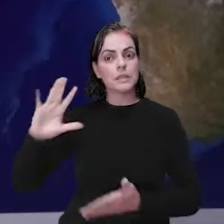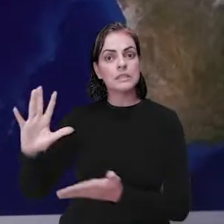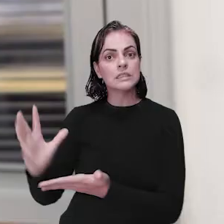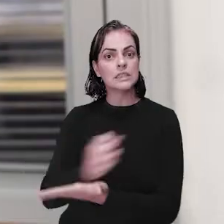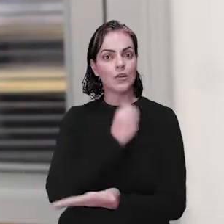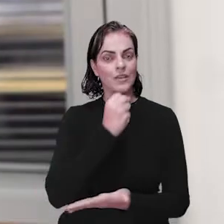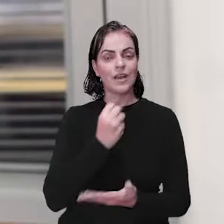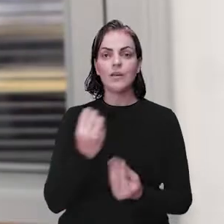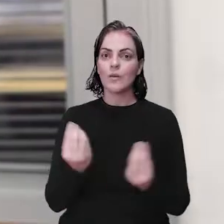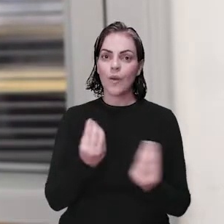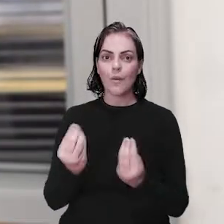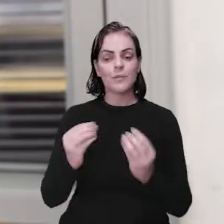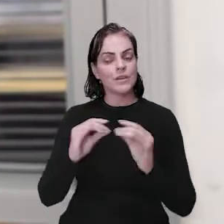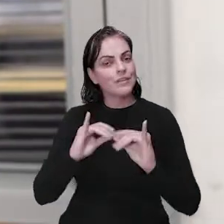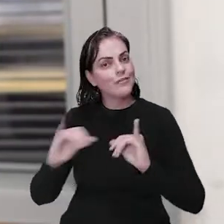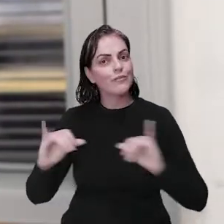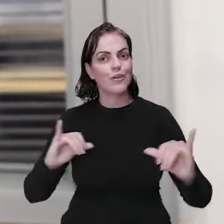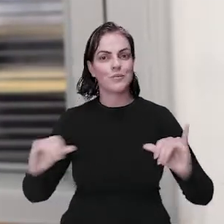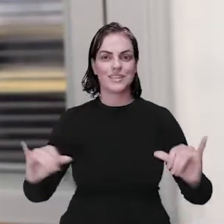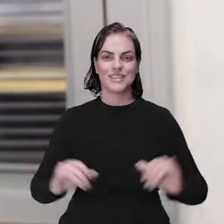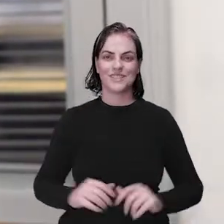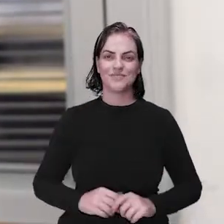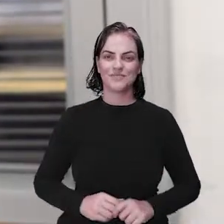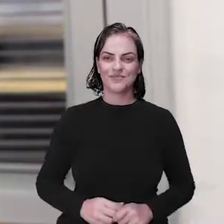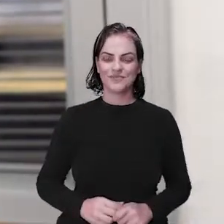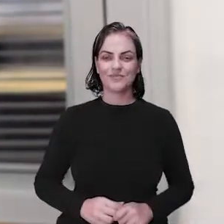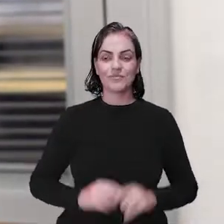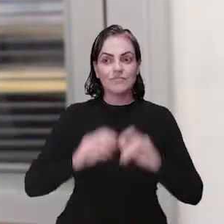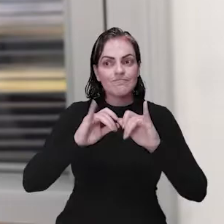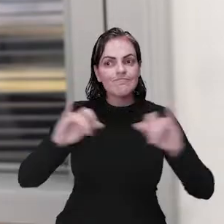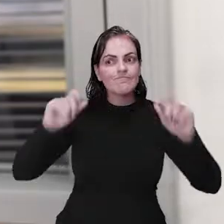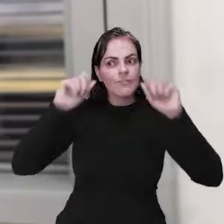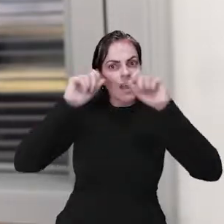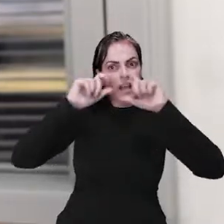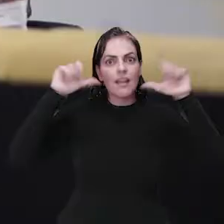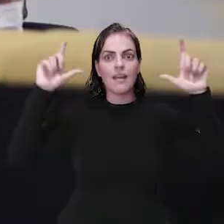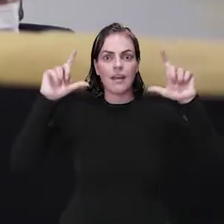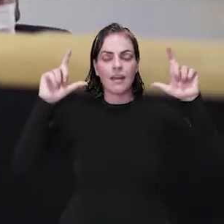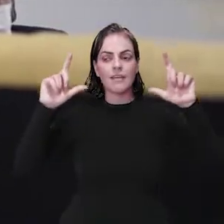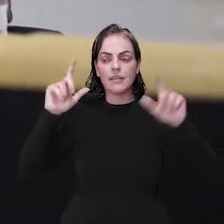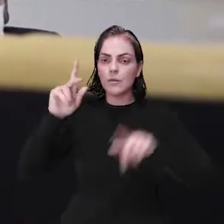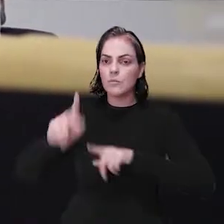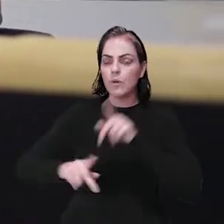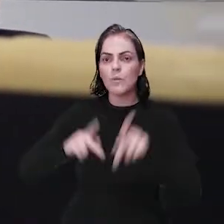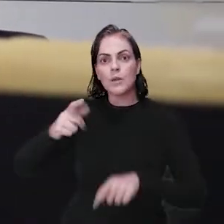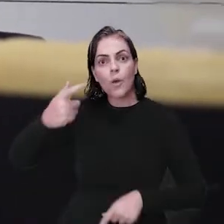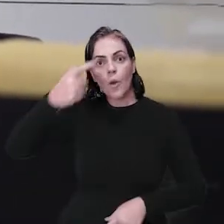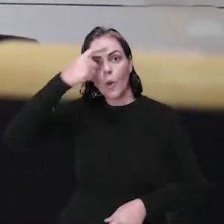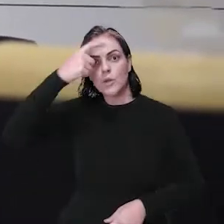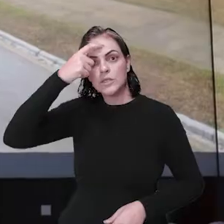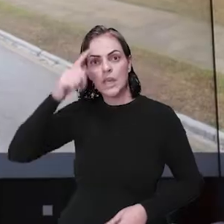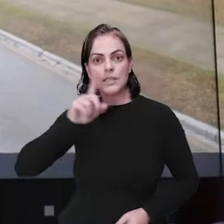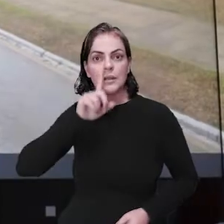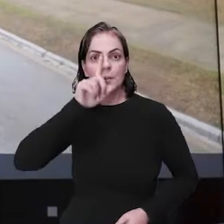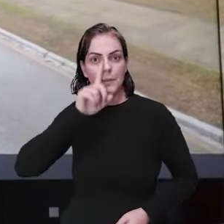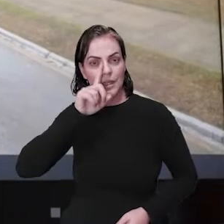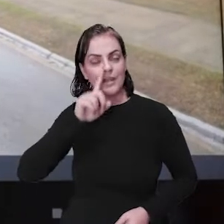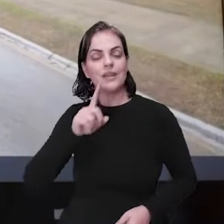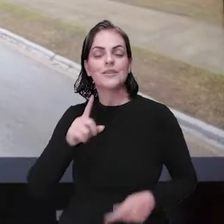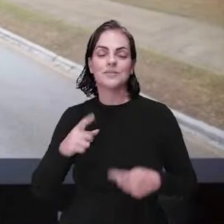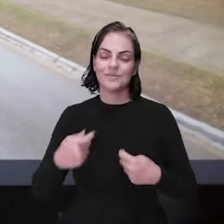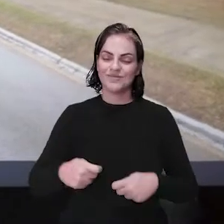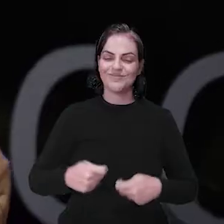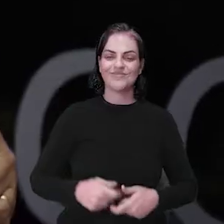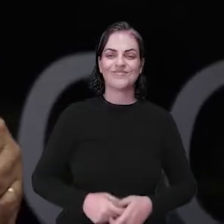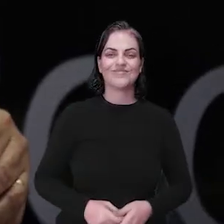é salvar vidas, a gente salva vidas por meio da informação. Então, é alertando, é criando a consciência de risco na população.